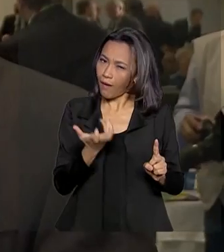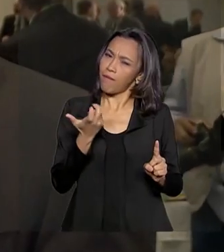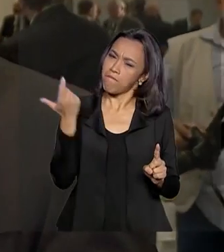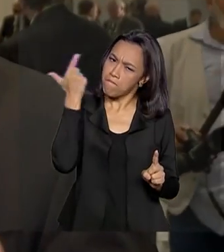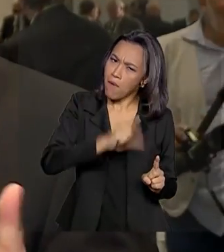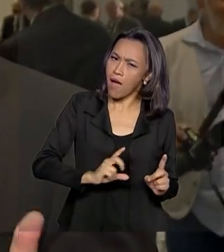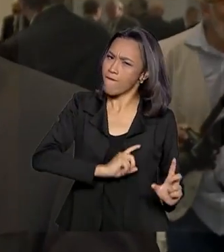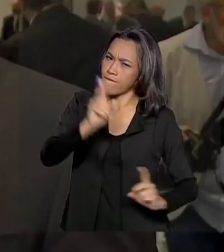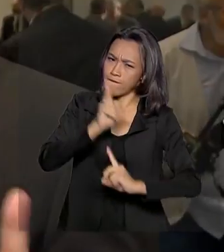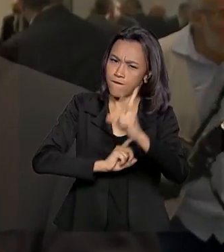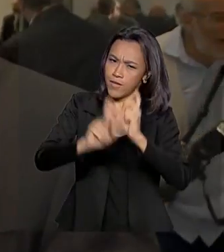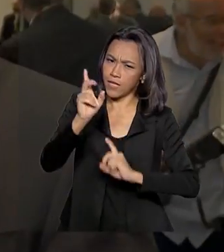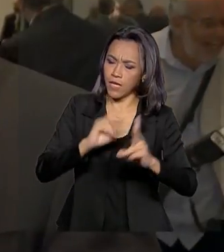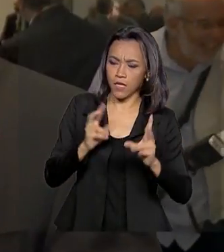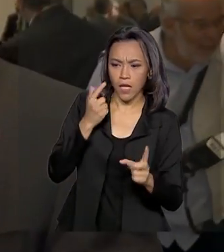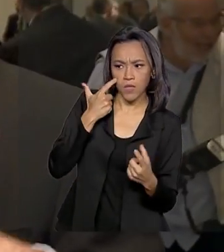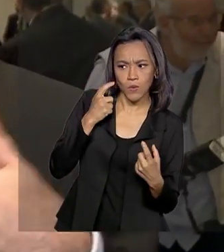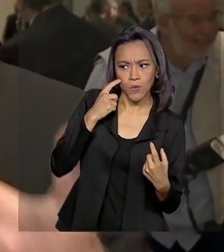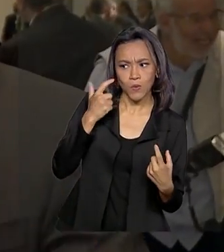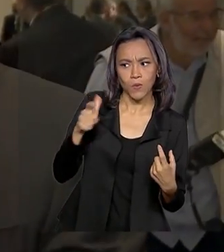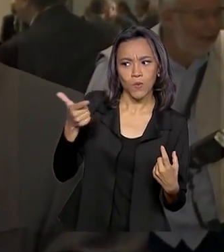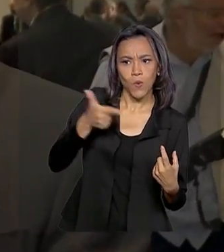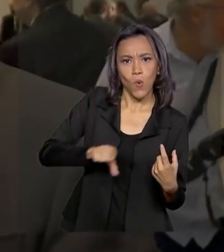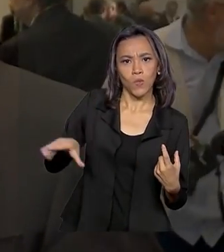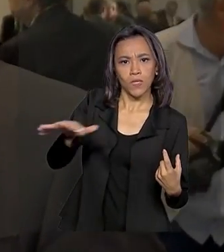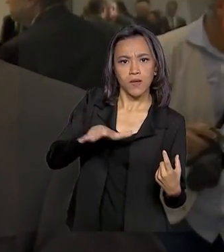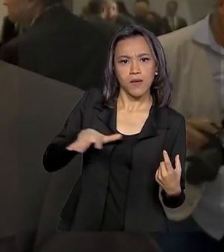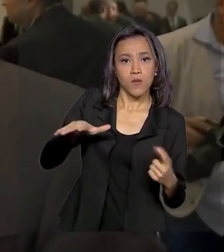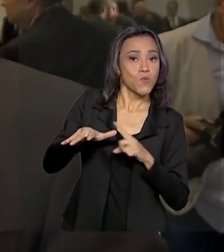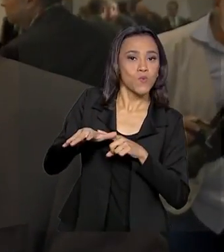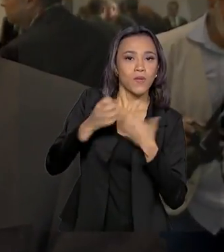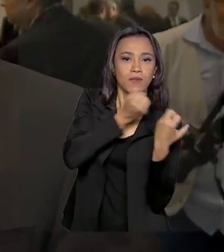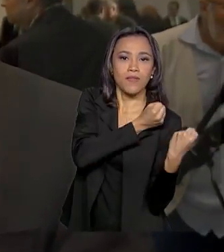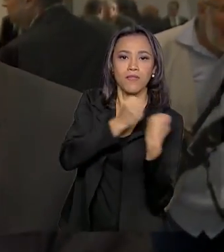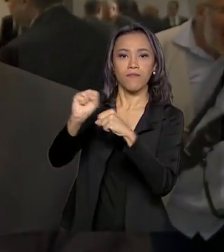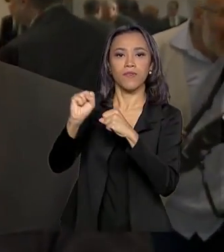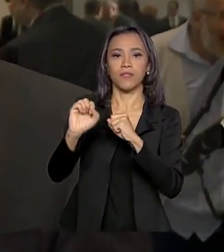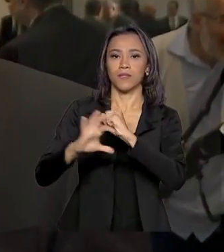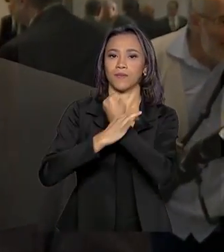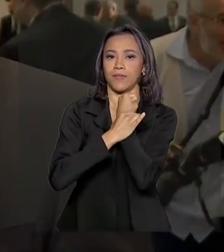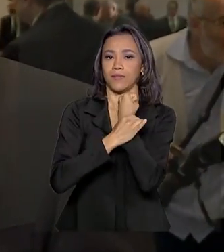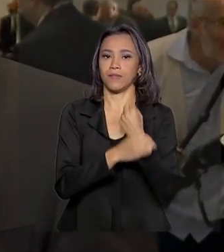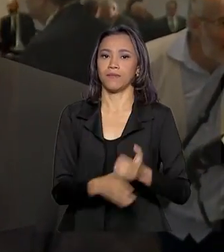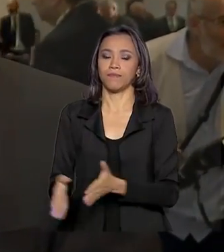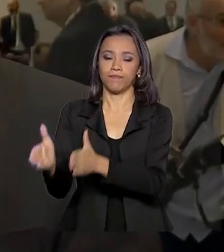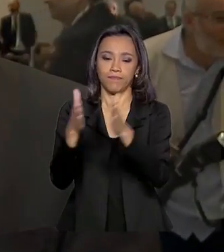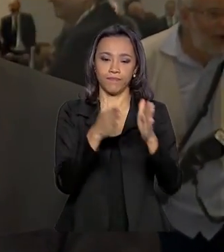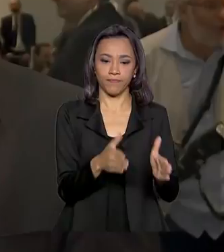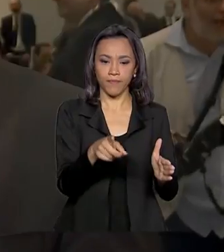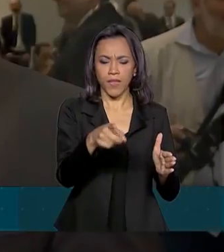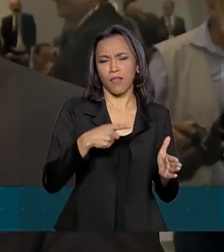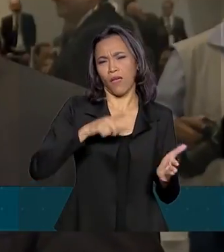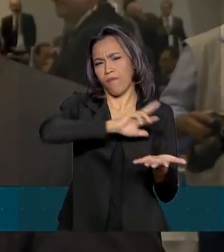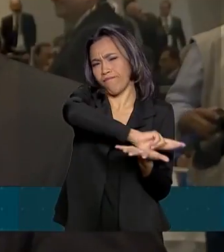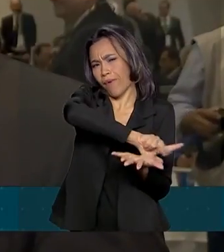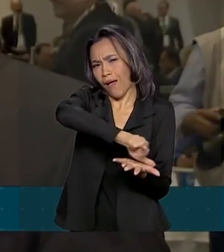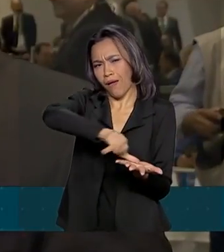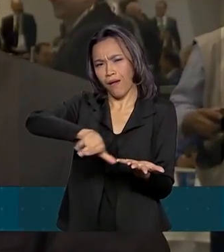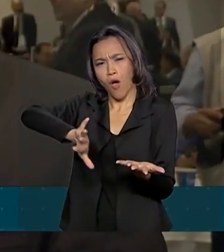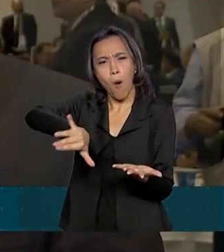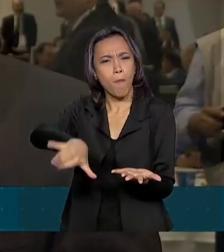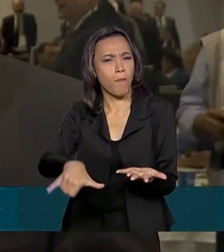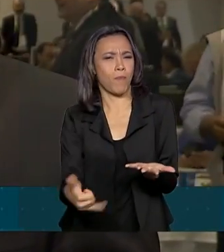E já está de olho em outro mercado considerado promissor, o de defesa e segurança. Uma série de oportunidades